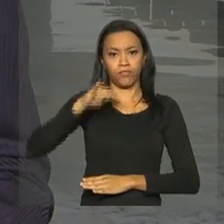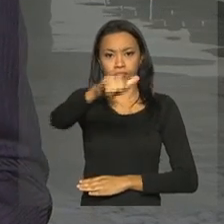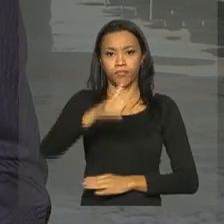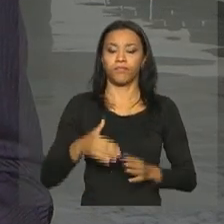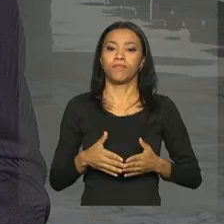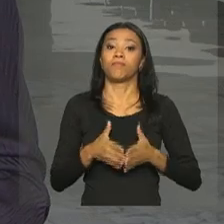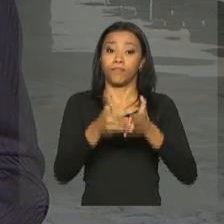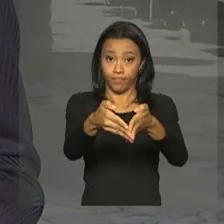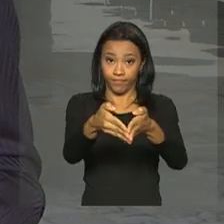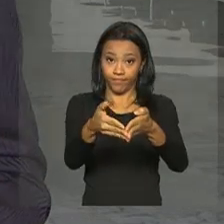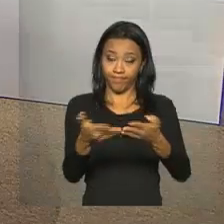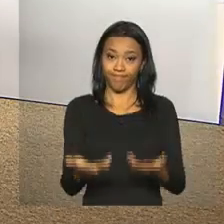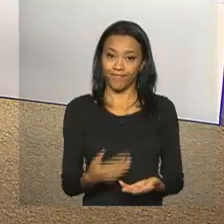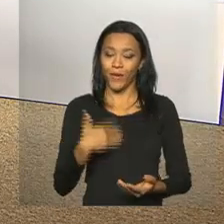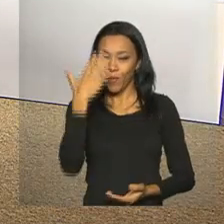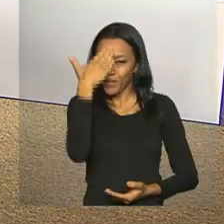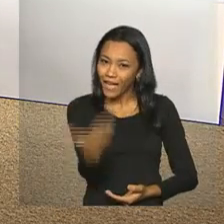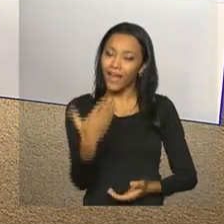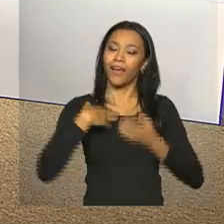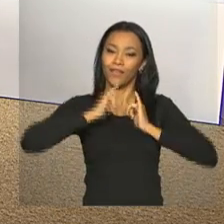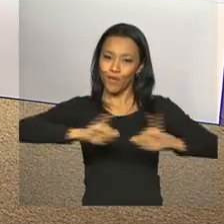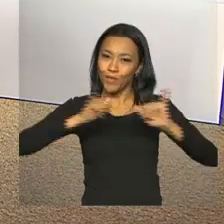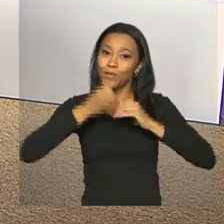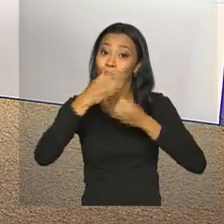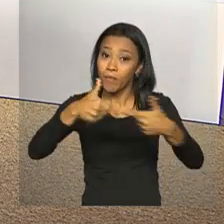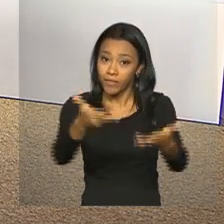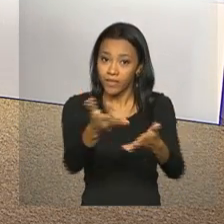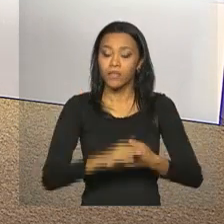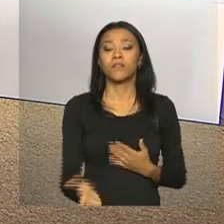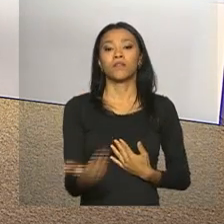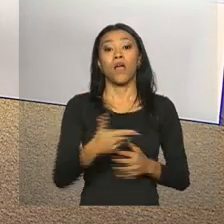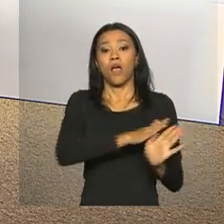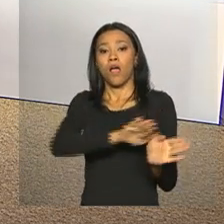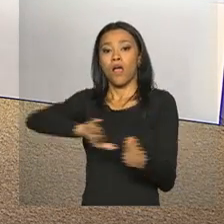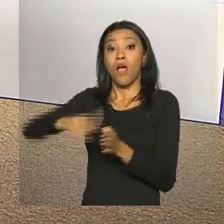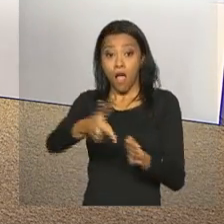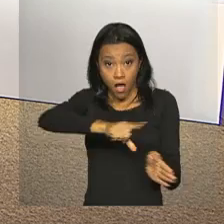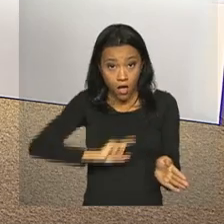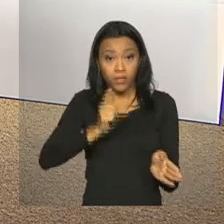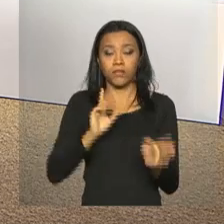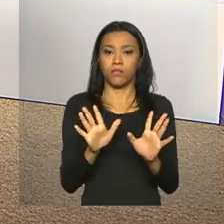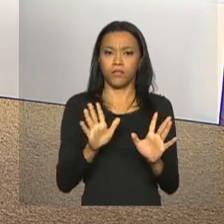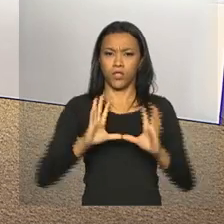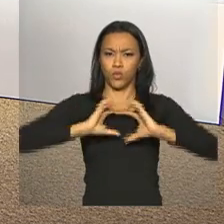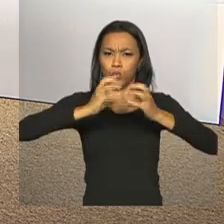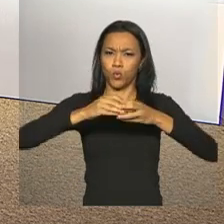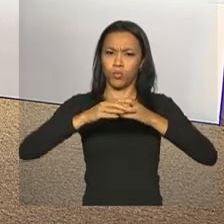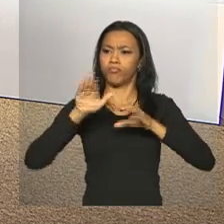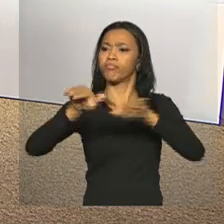Exército. Jaime. Ney, muito obrigado pelas informações, bom trabalho para você. E agora, antes mesmo desse Dia Nacional de Mobilização,